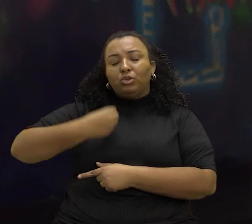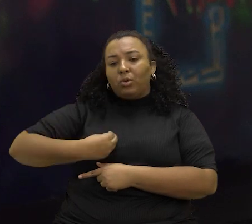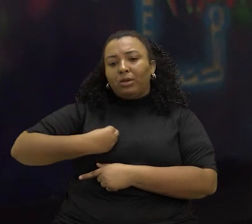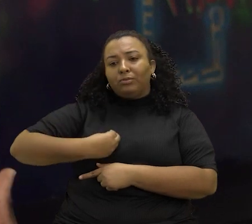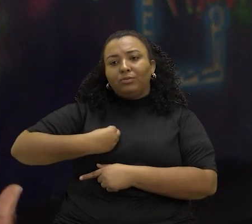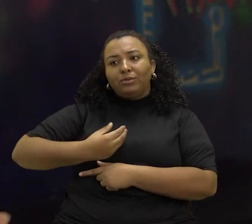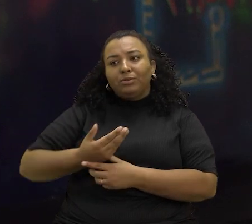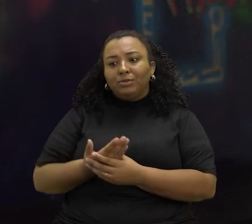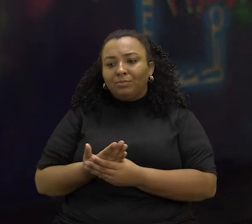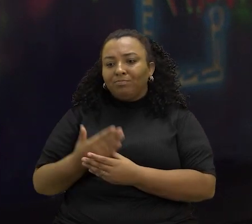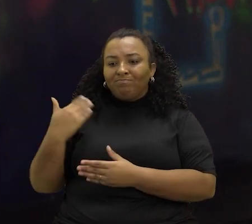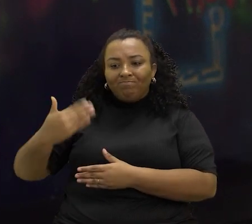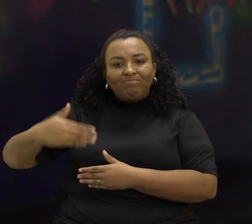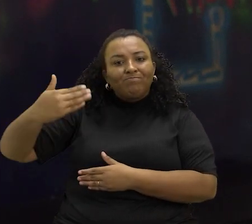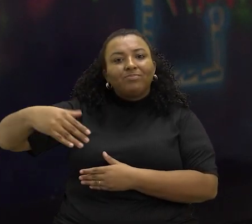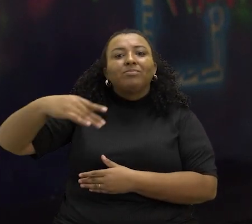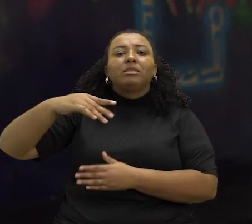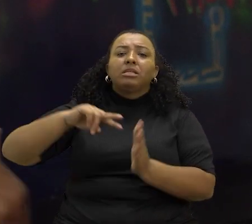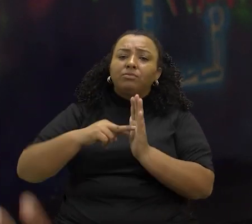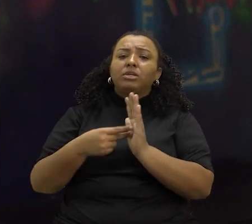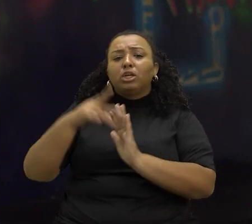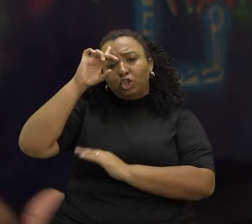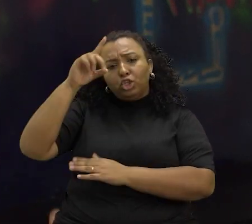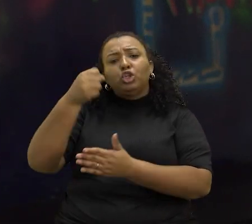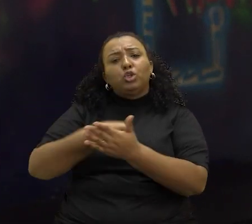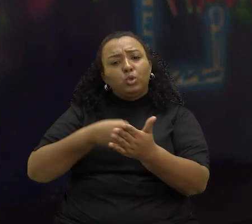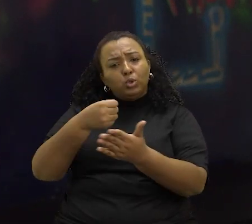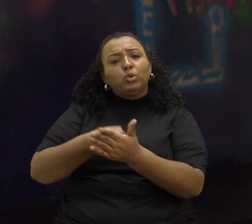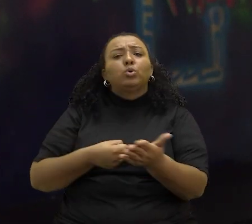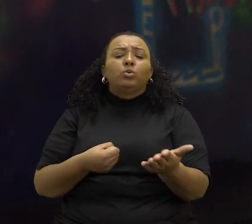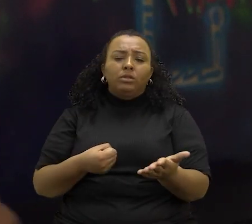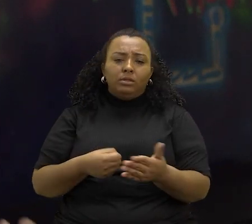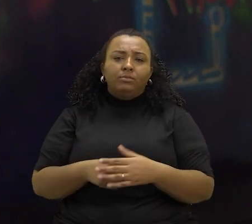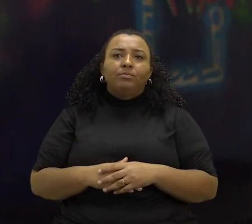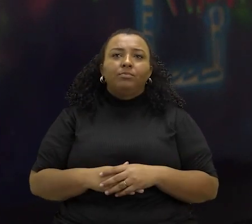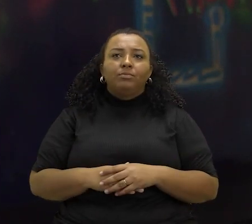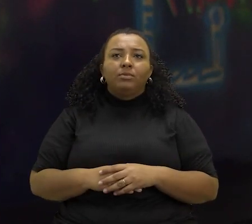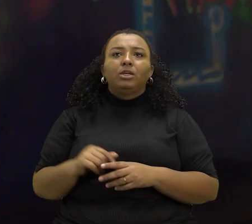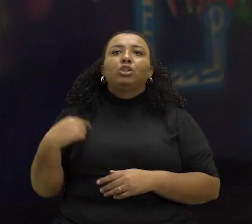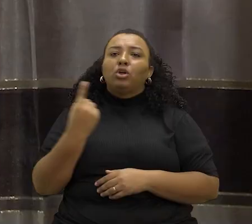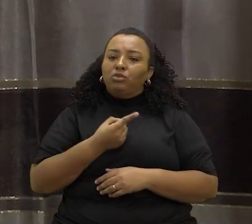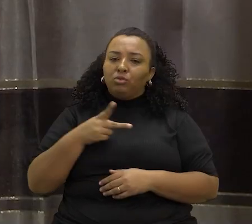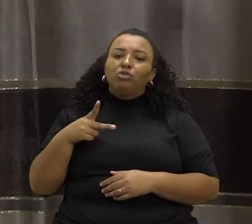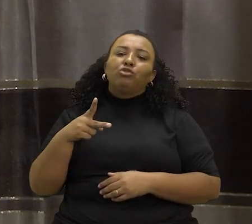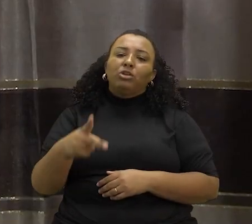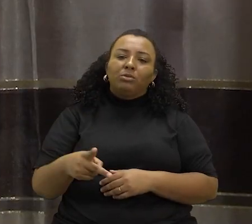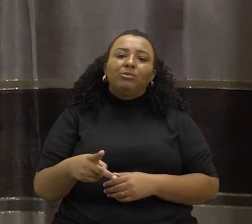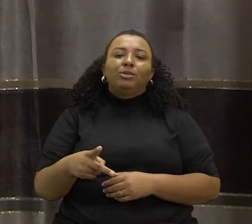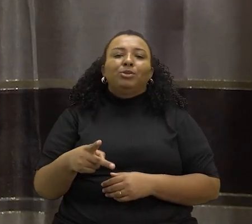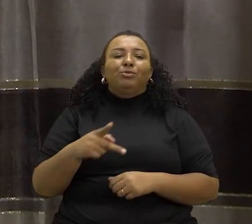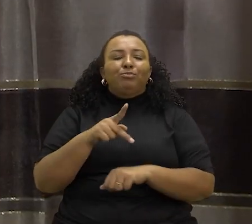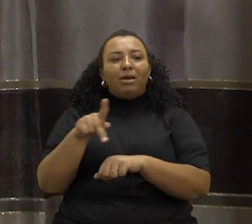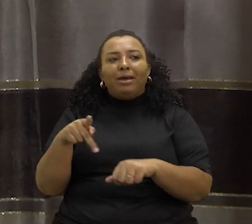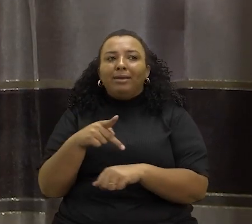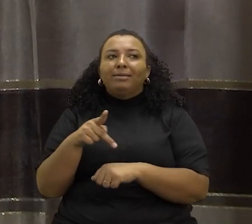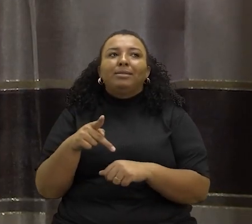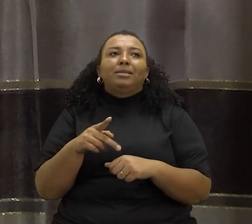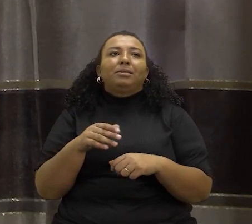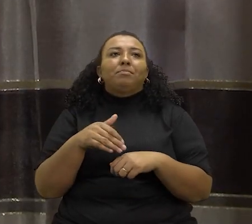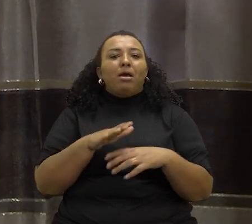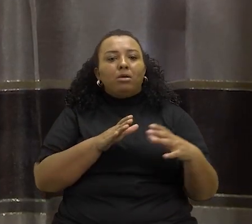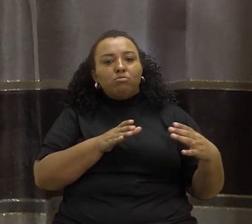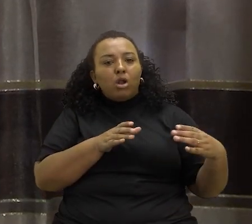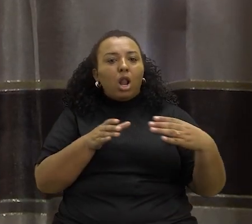vive, né? É um dia de batalha, um dia de luta e mais um dia vivo. E a gente continua sendo o país que mais mata